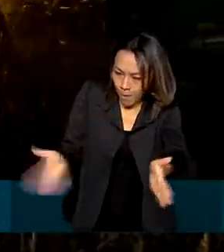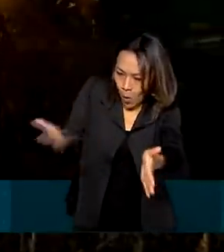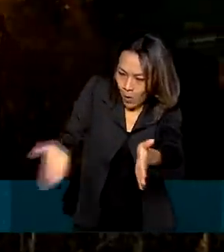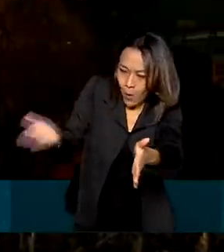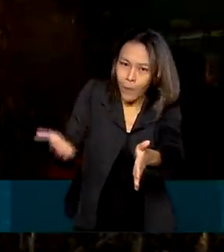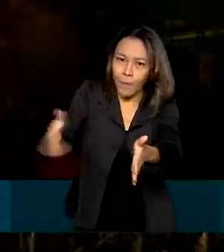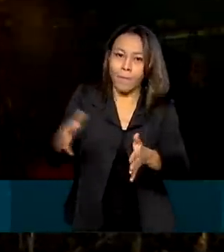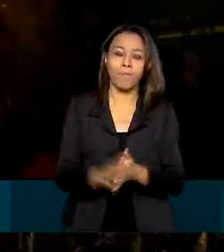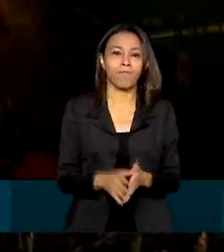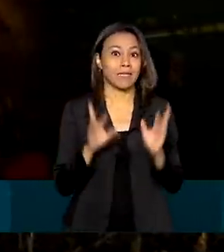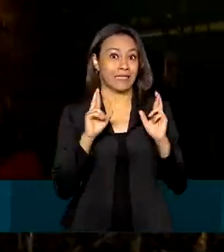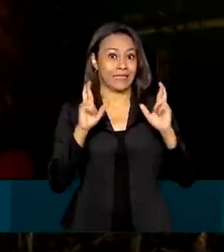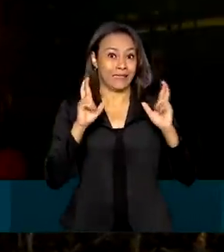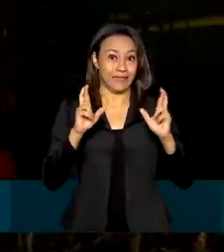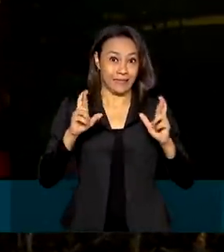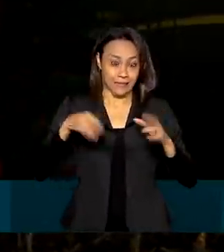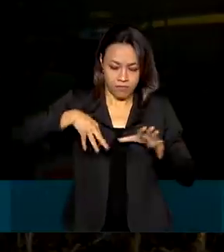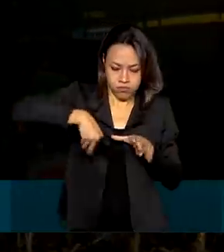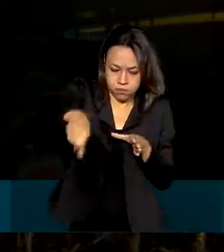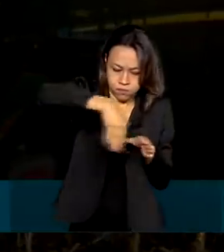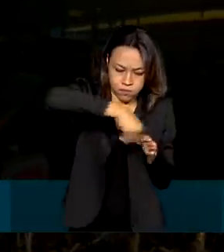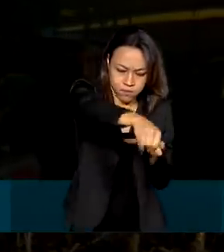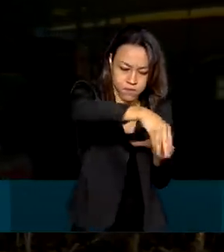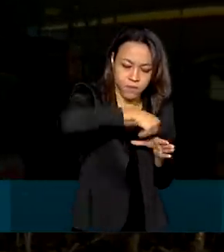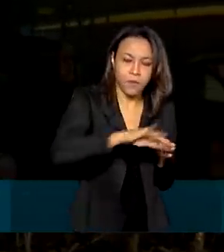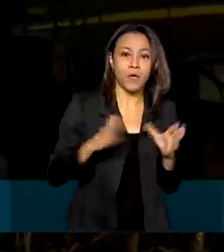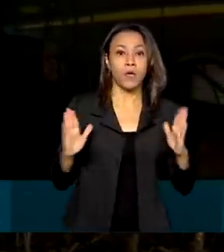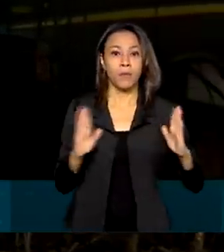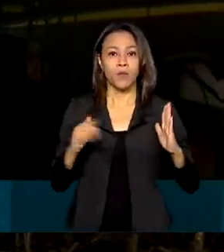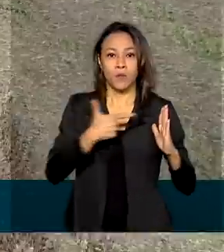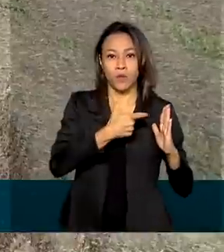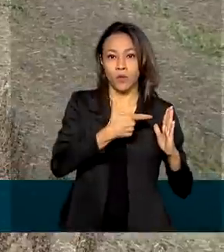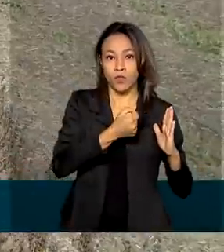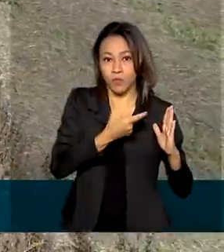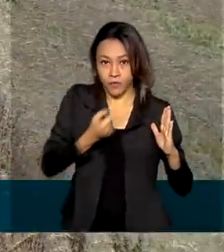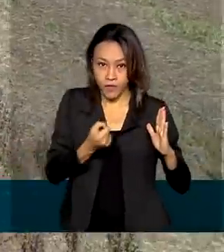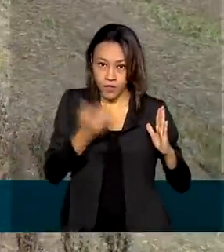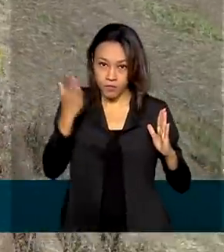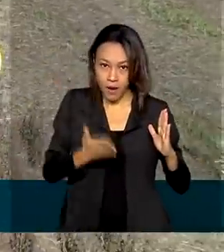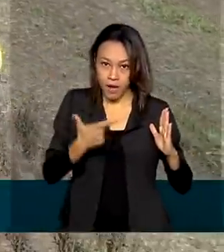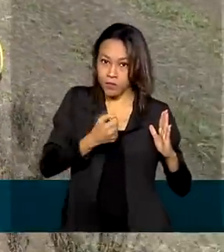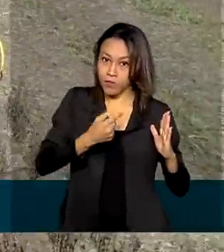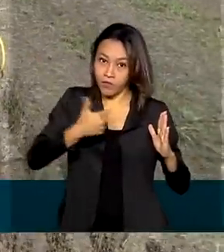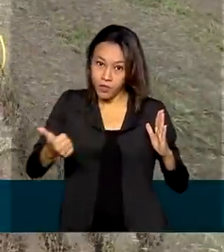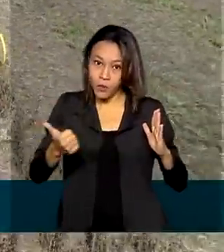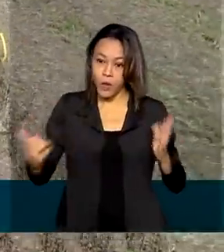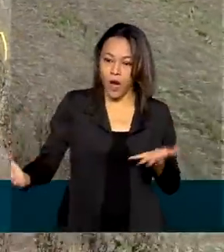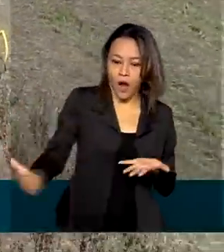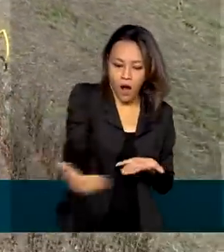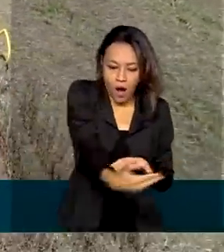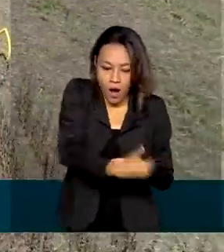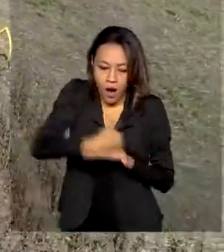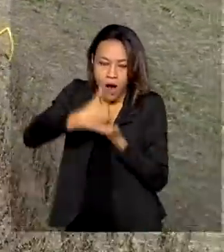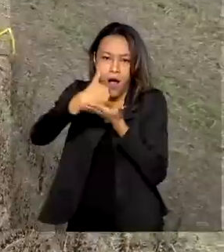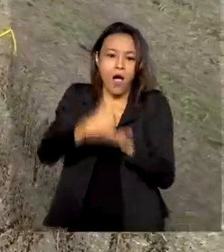A expectativa para a safra 2020 e 2021 é de colher pelo menos